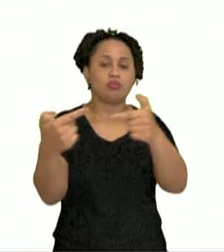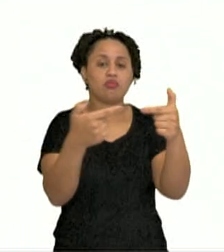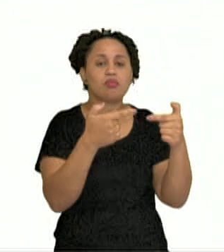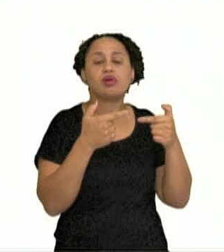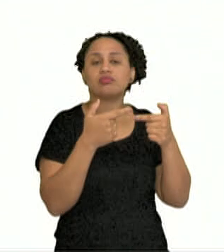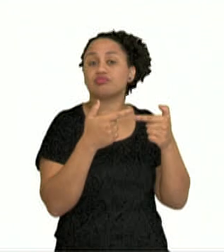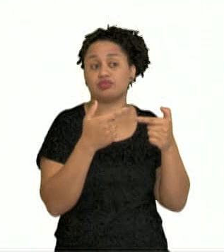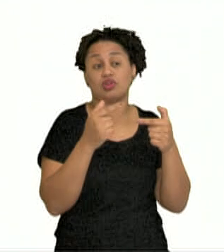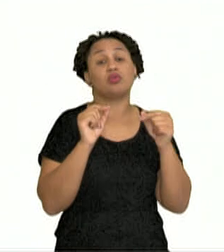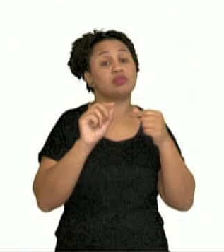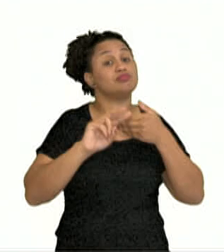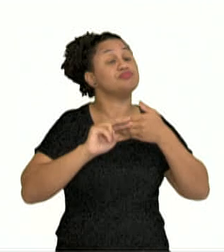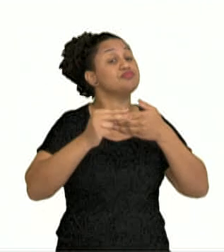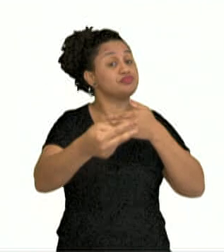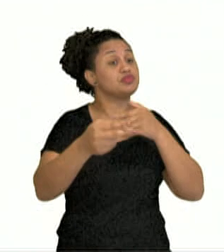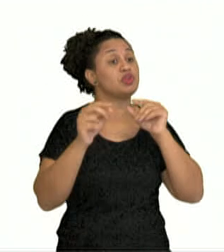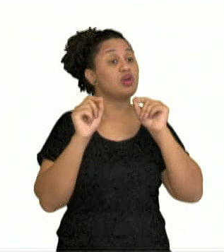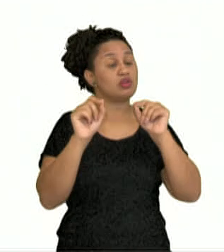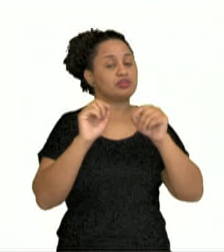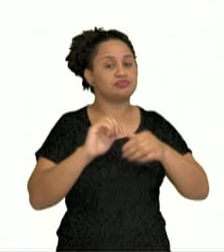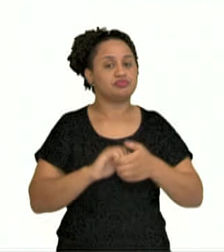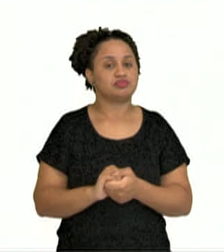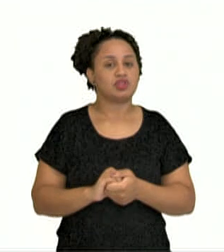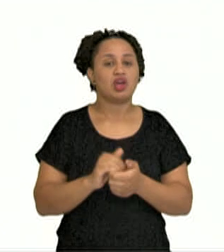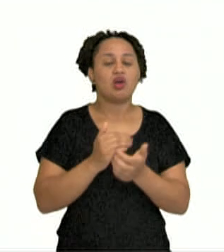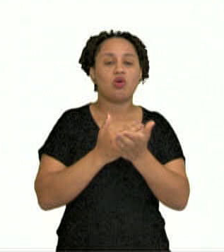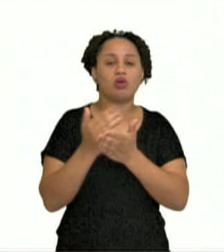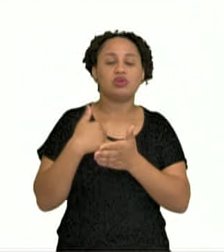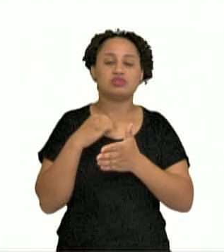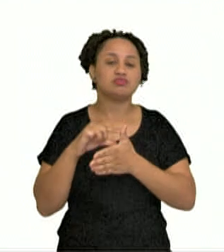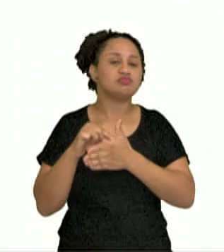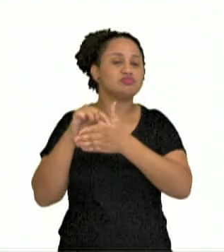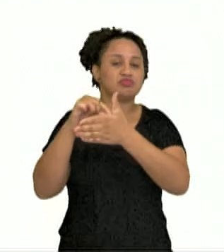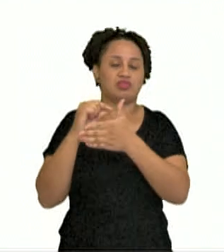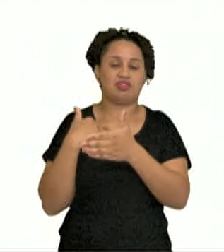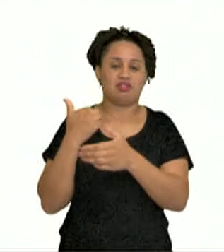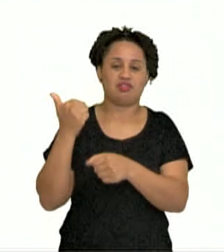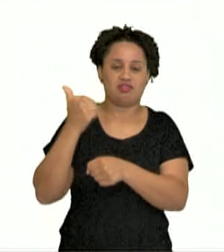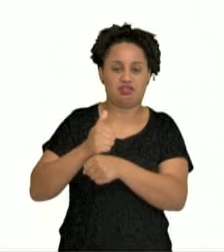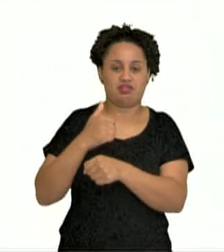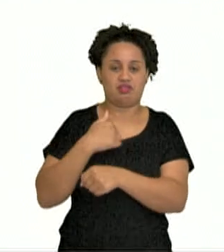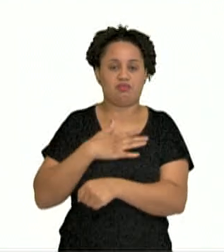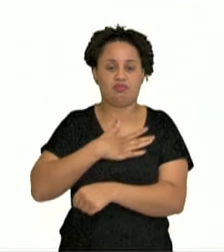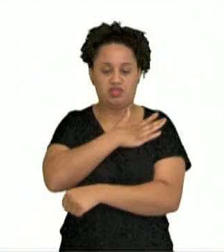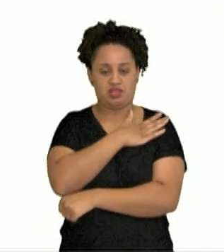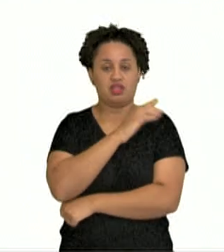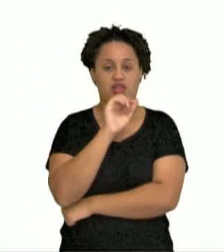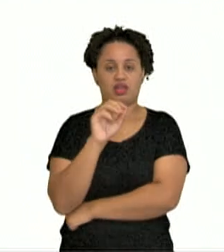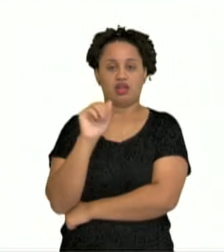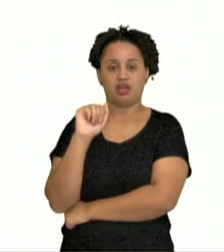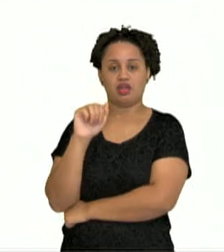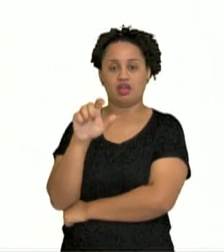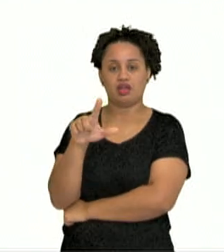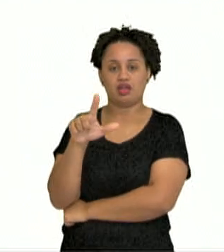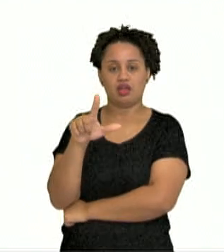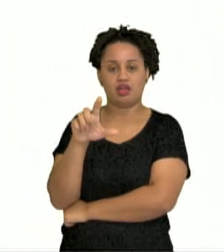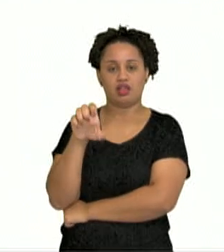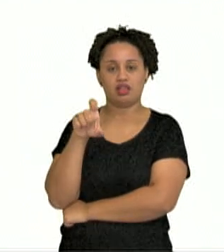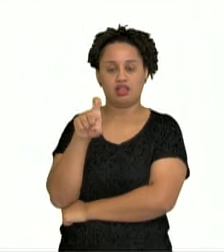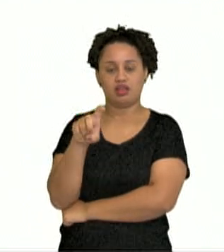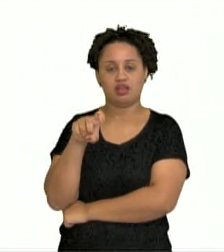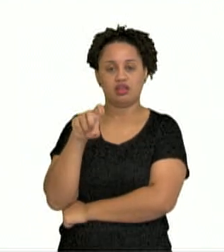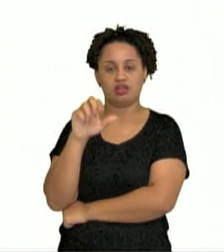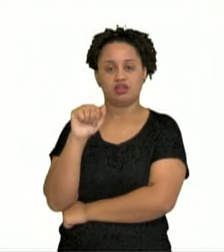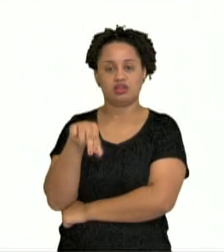para ele? Talvez o nascimento de um grande líder militar. Como Alexandre, o Grande, o maior conquistador da Antiguidade,